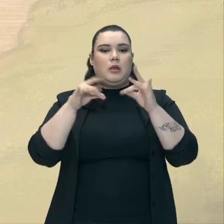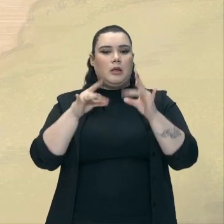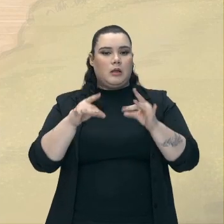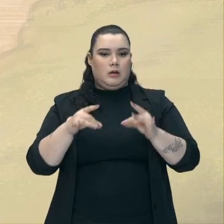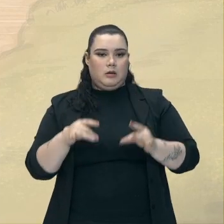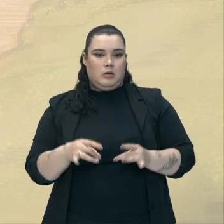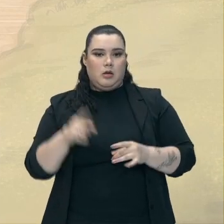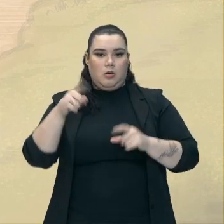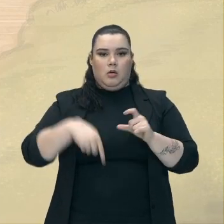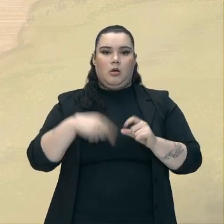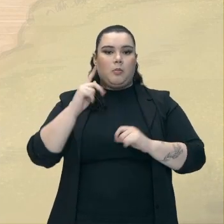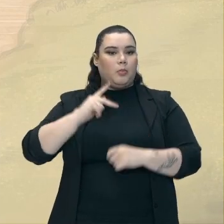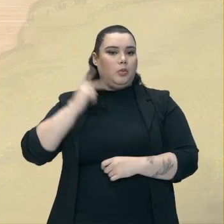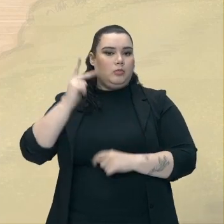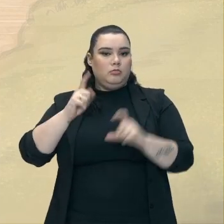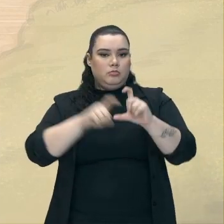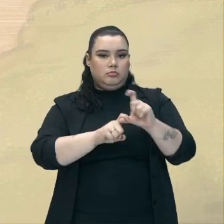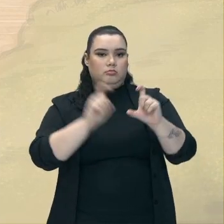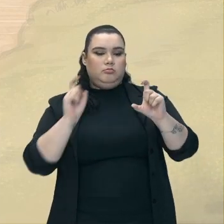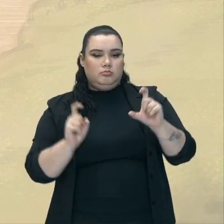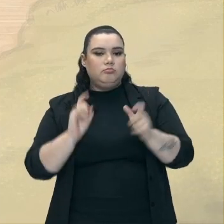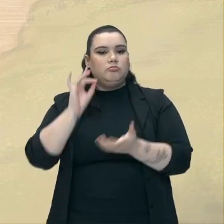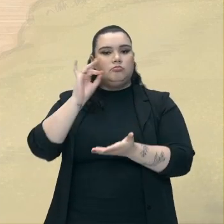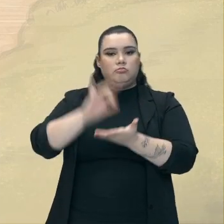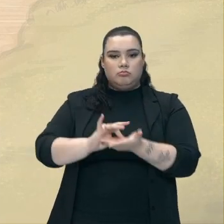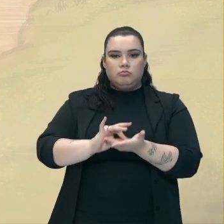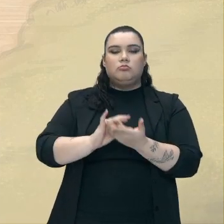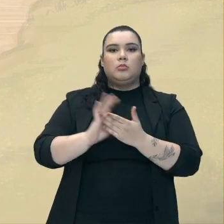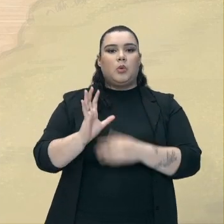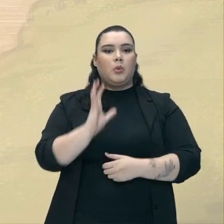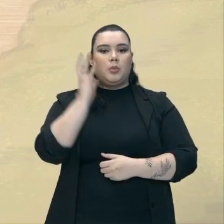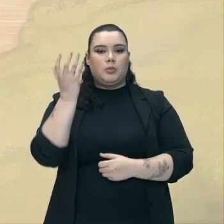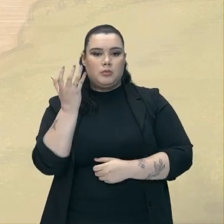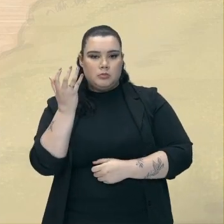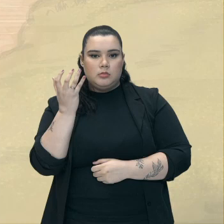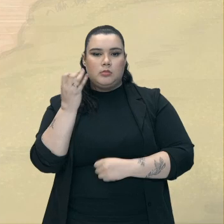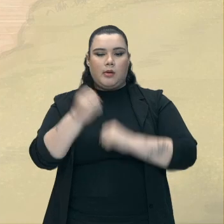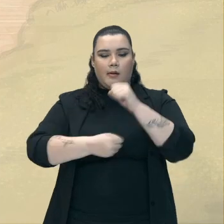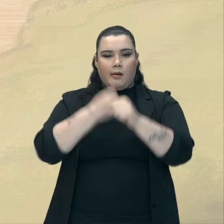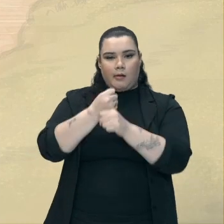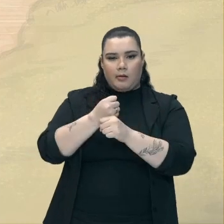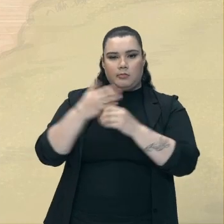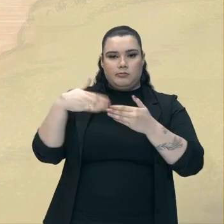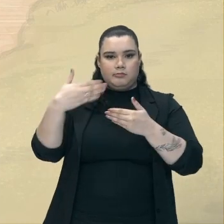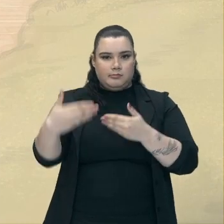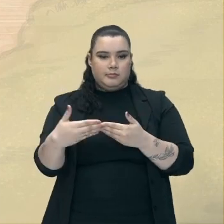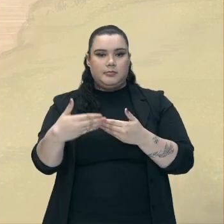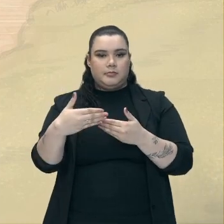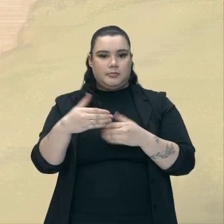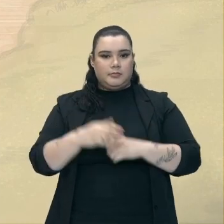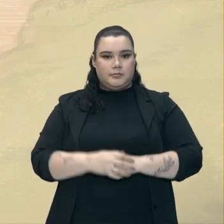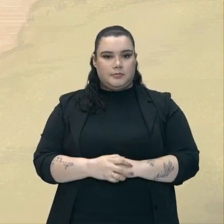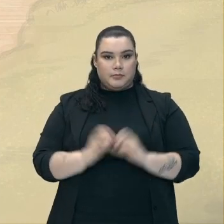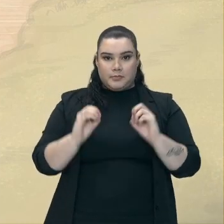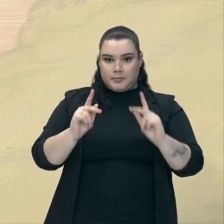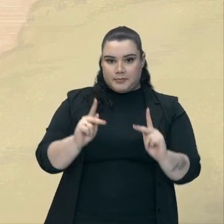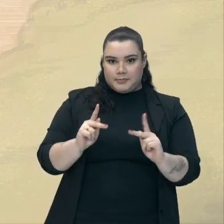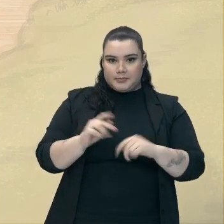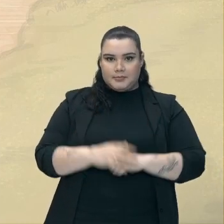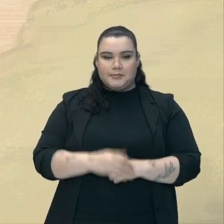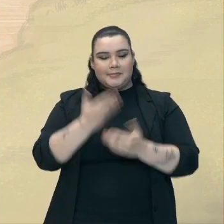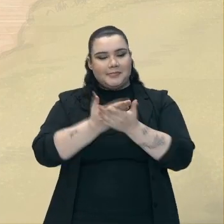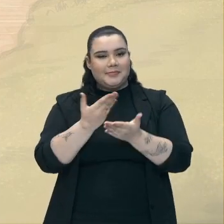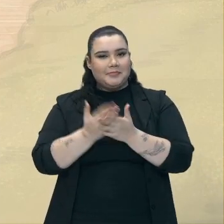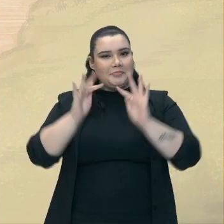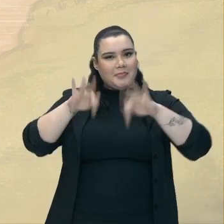Emancipação Política Vinha de fato Acontecer Anos após Esses acontecimentos Beleza gente? Eu me